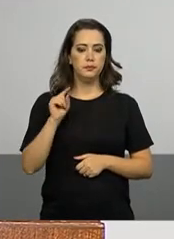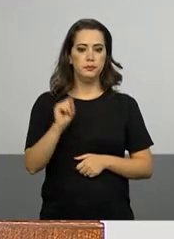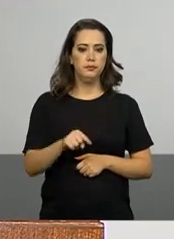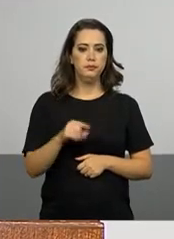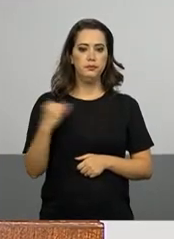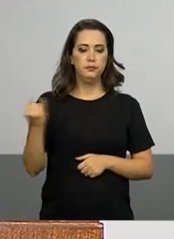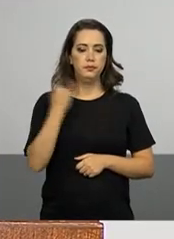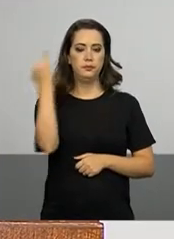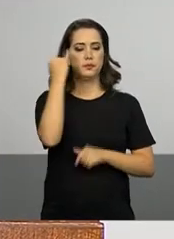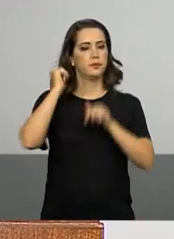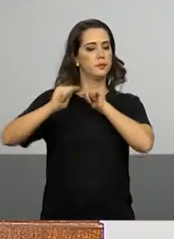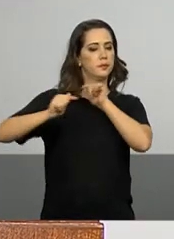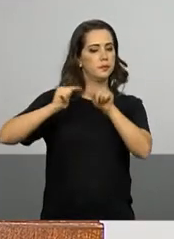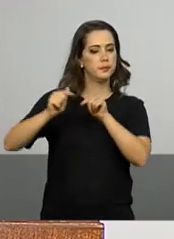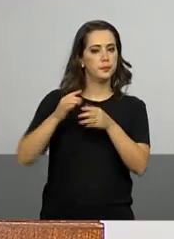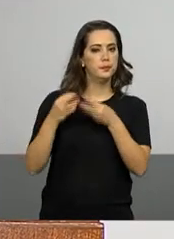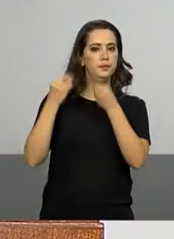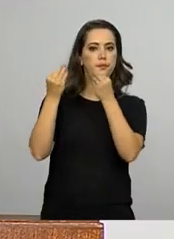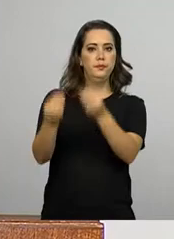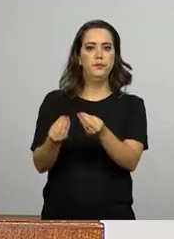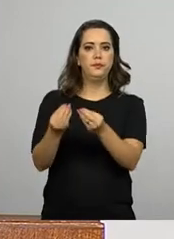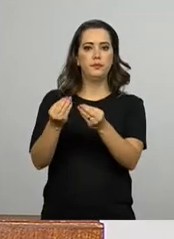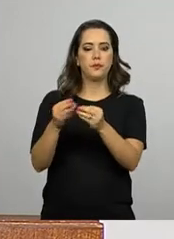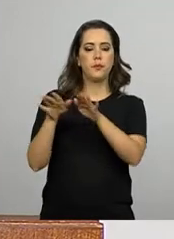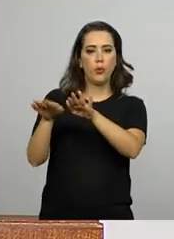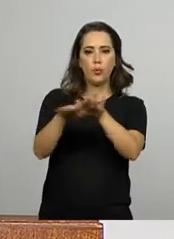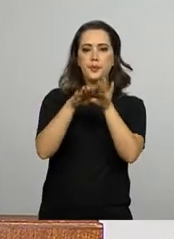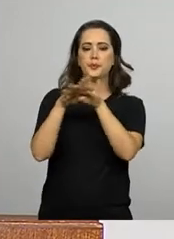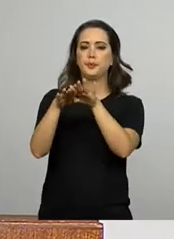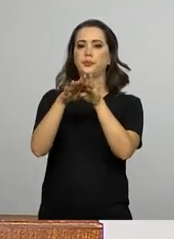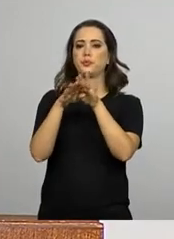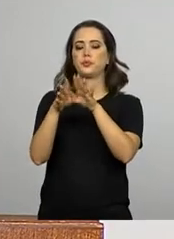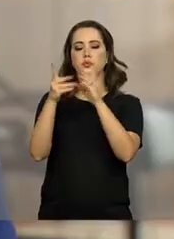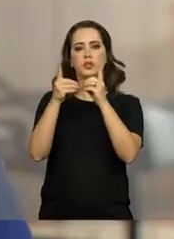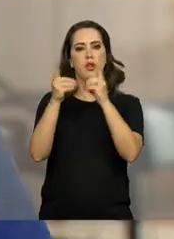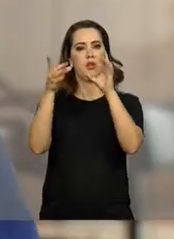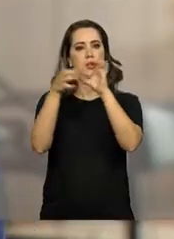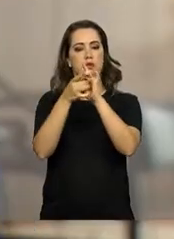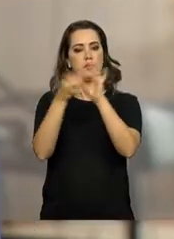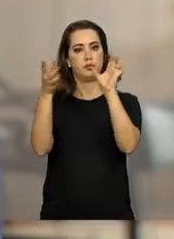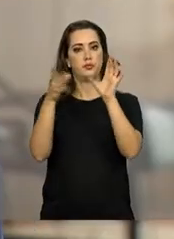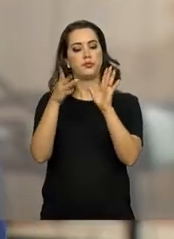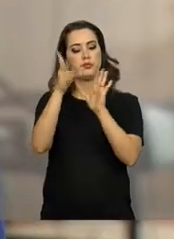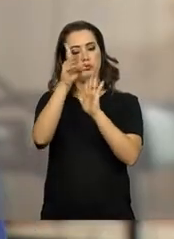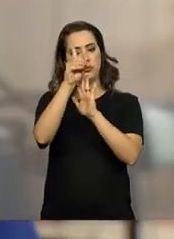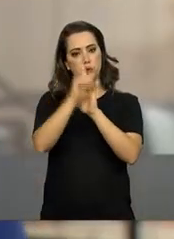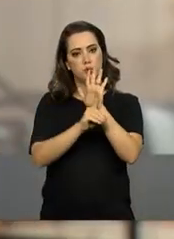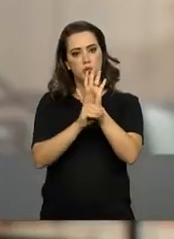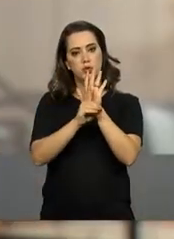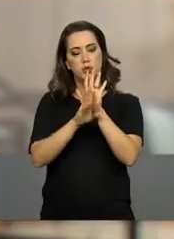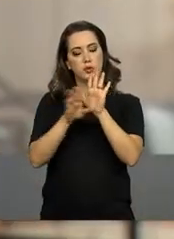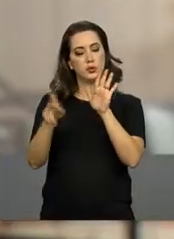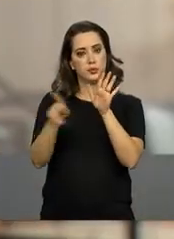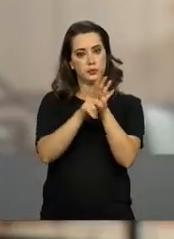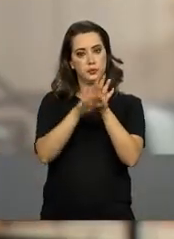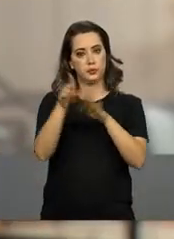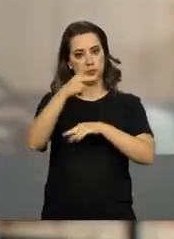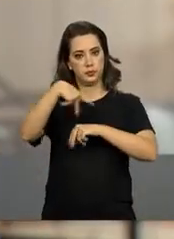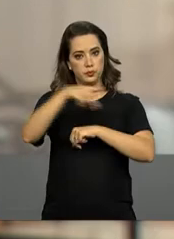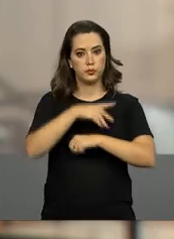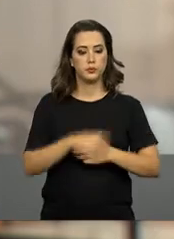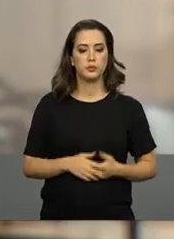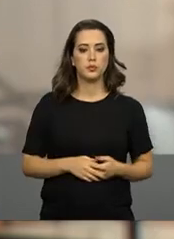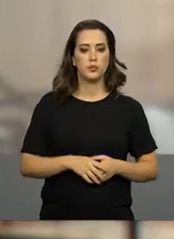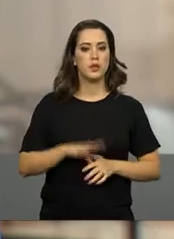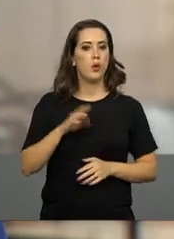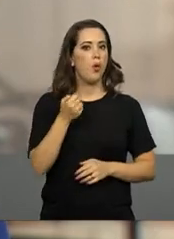máxima de garantir a democracia e o Estado de Direito. Prestes a completar 30 anos, a Constituição